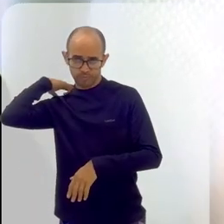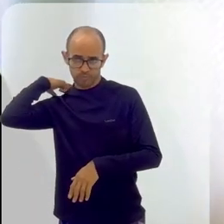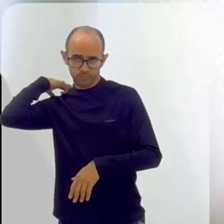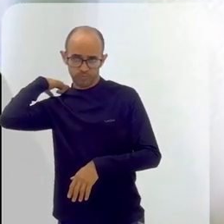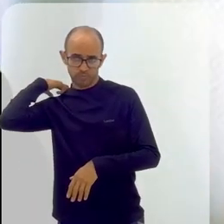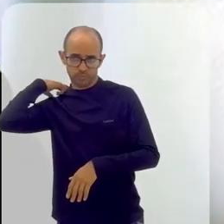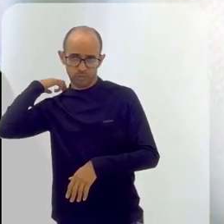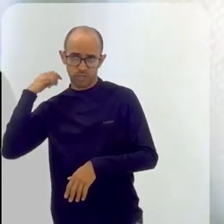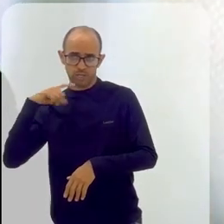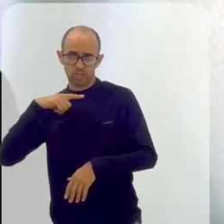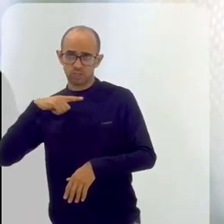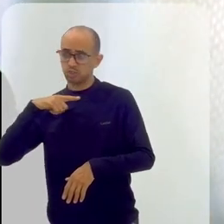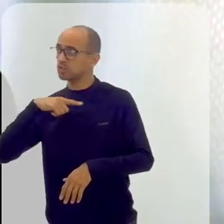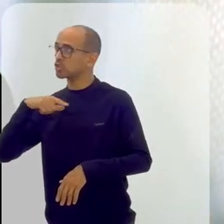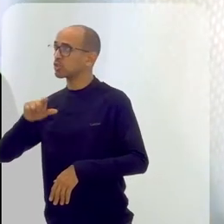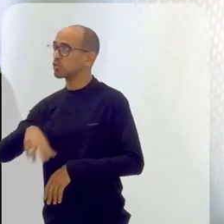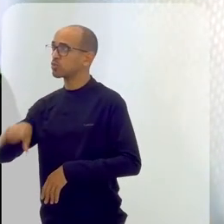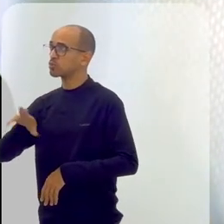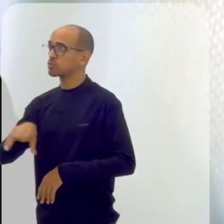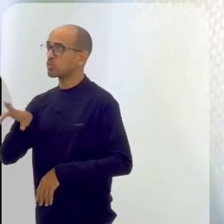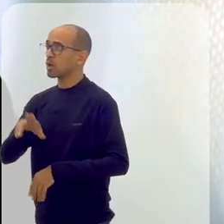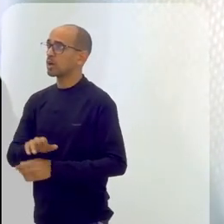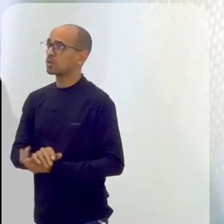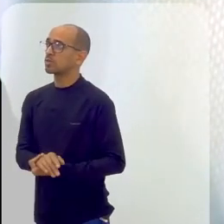e aí tinha um usuário